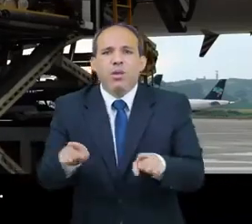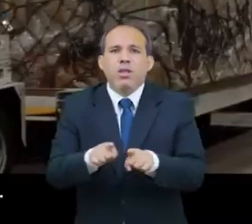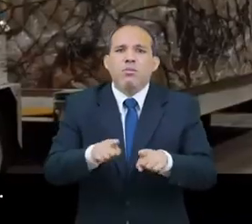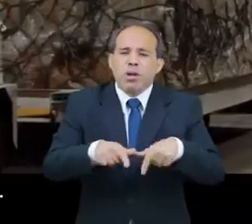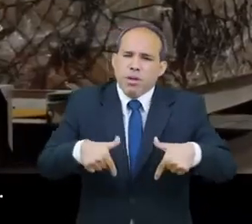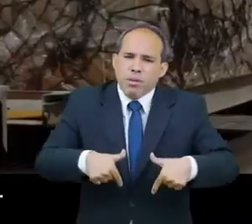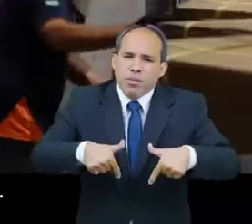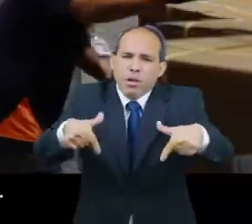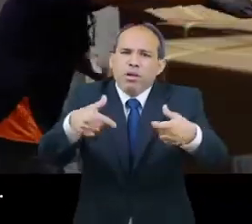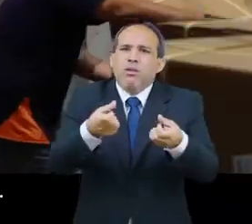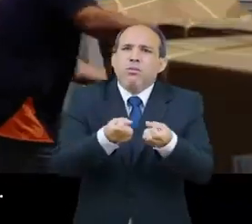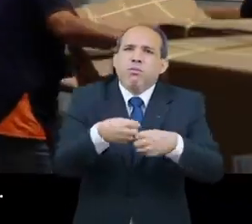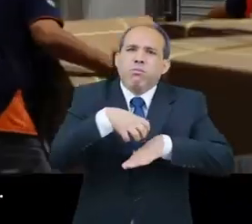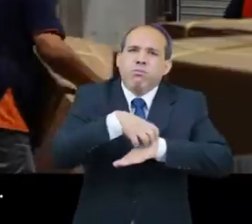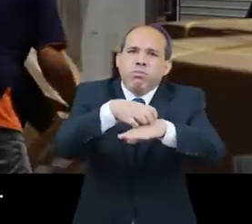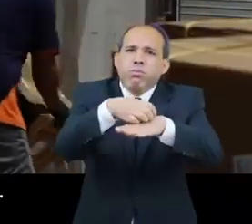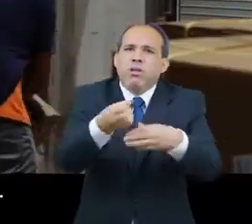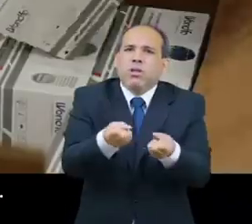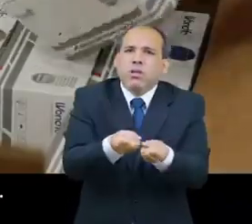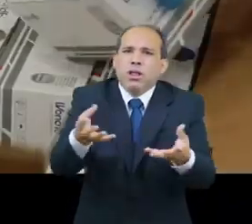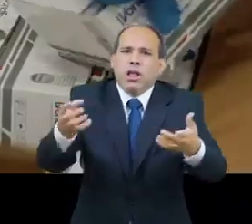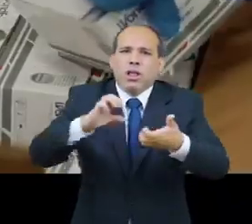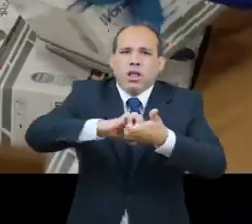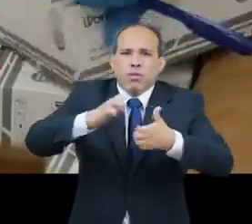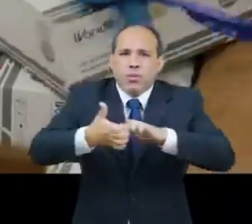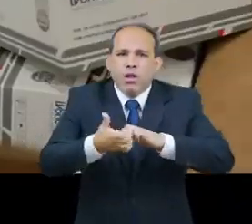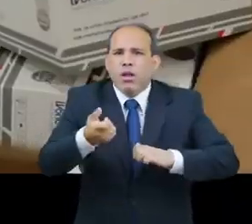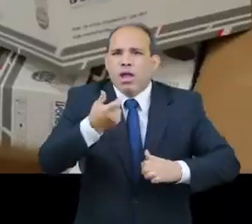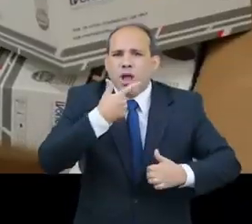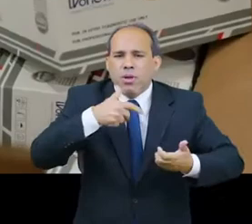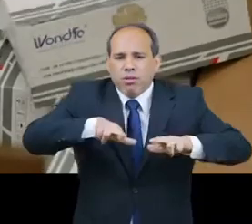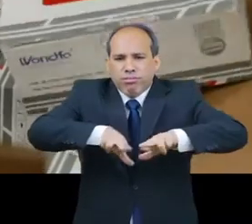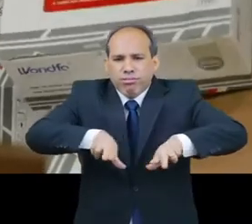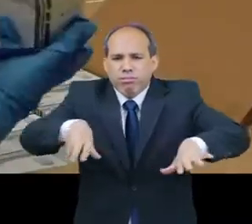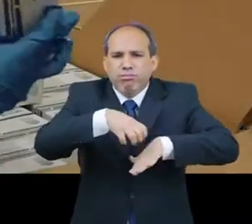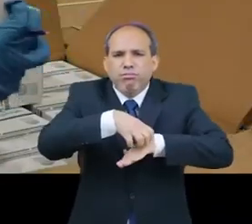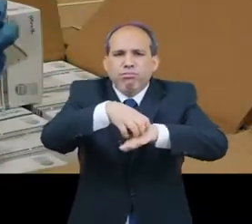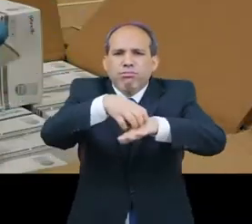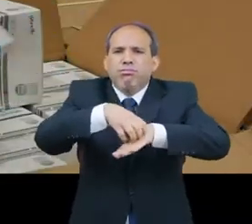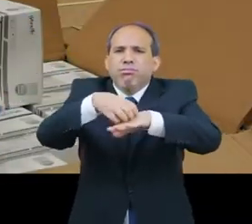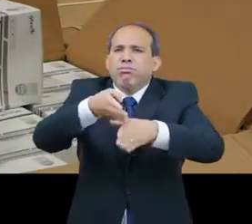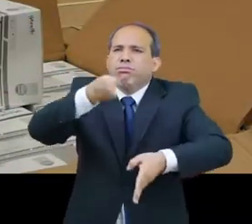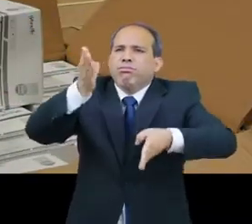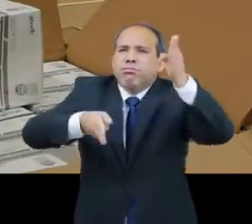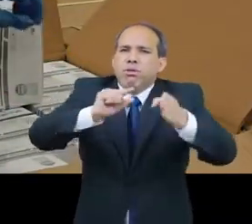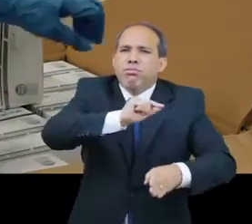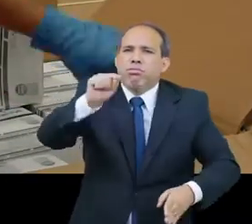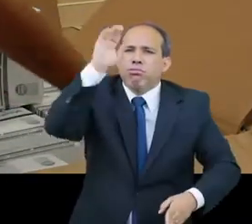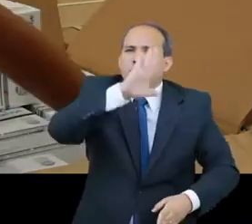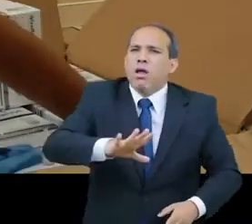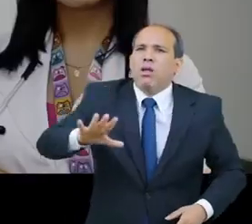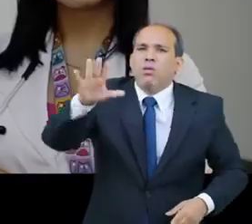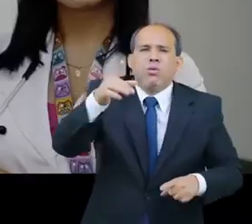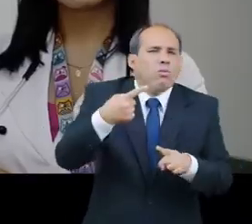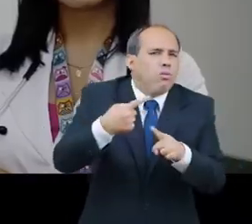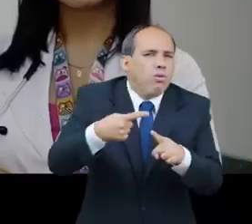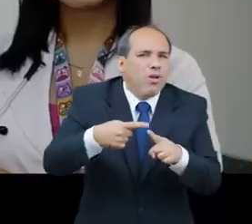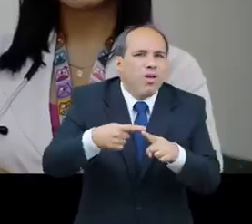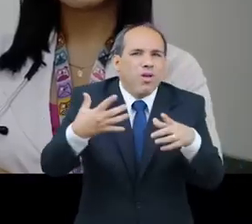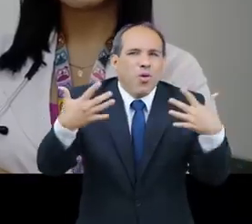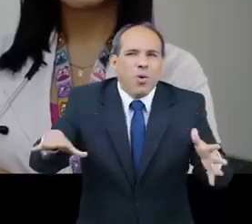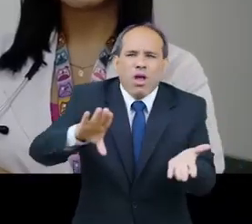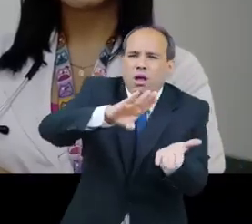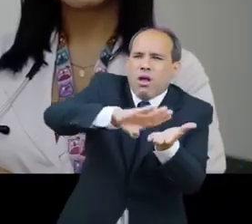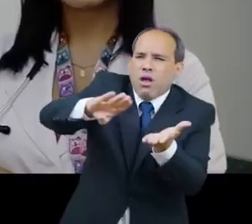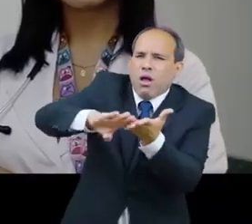garantir a chegada de equipamentos e medicamentos. Abastecimento em todo o território. Tudo para que ninguém